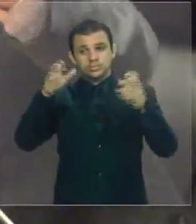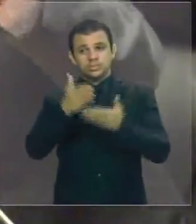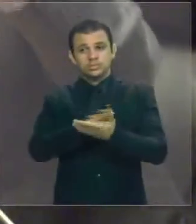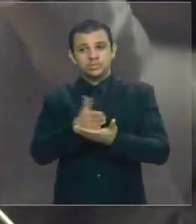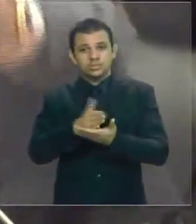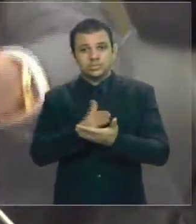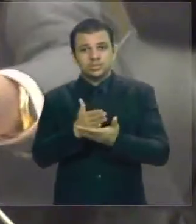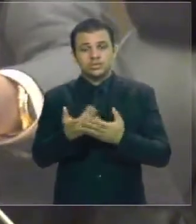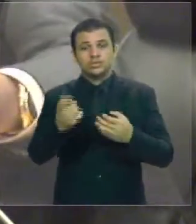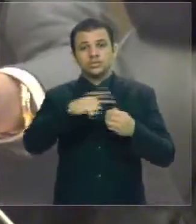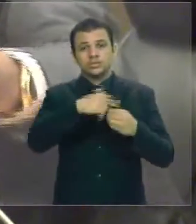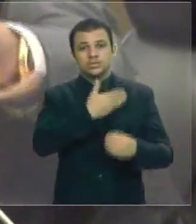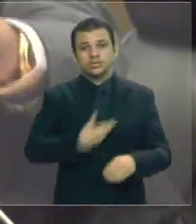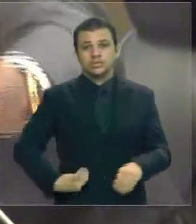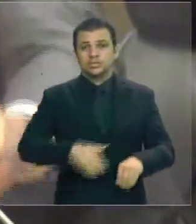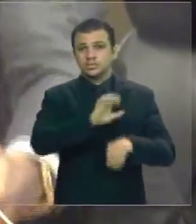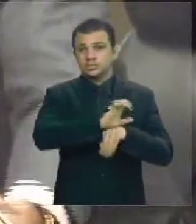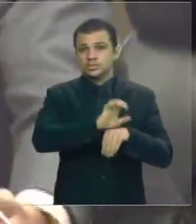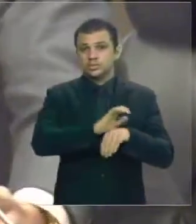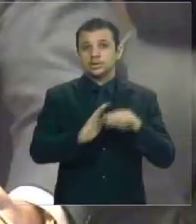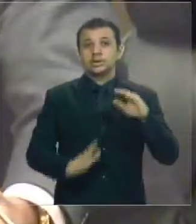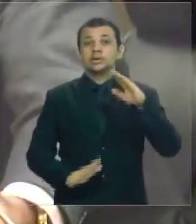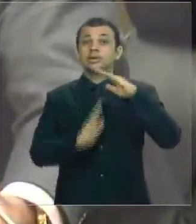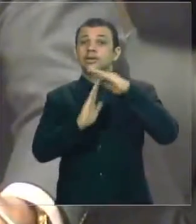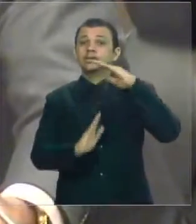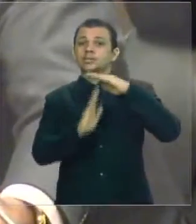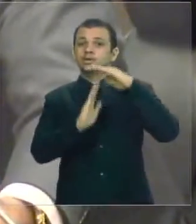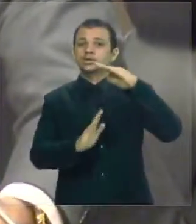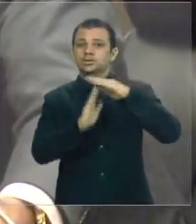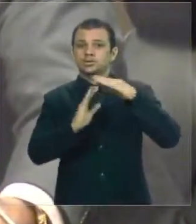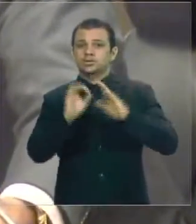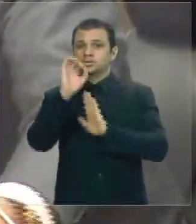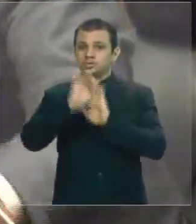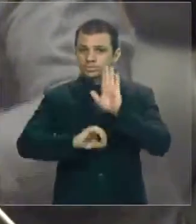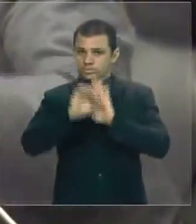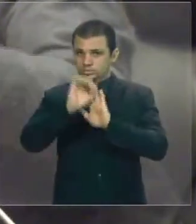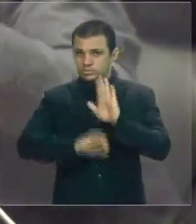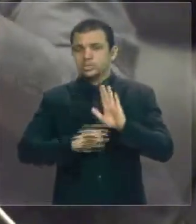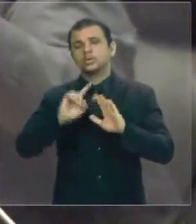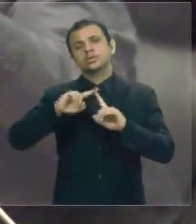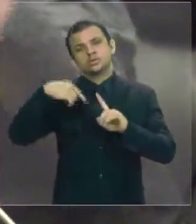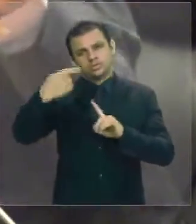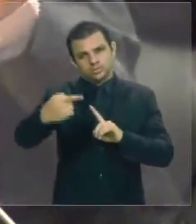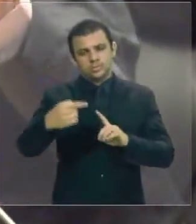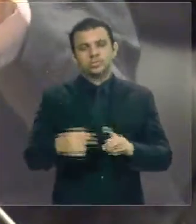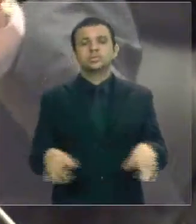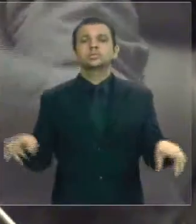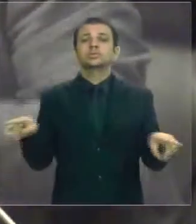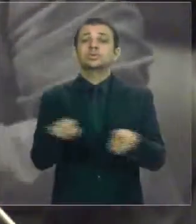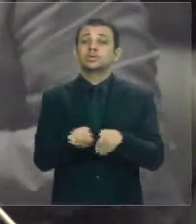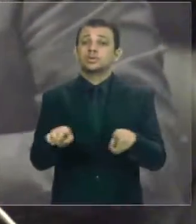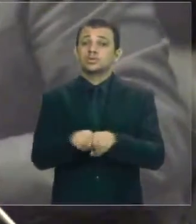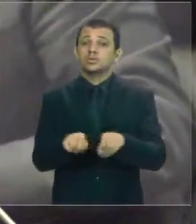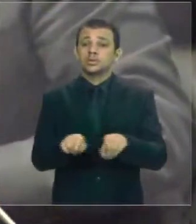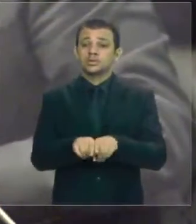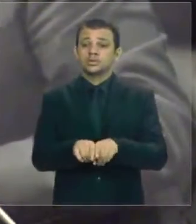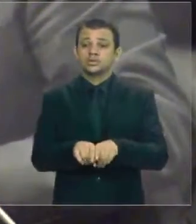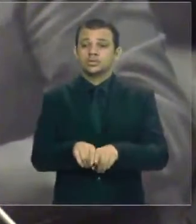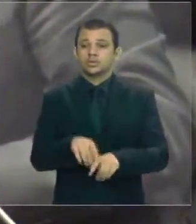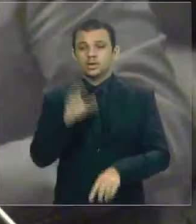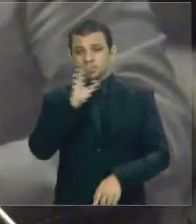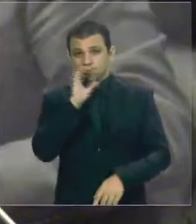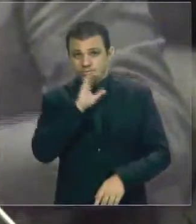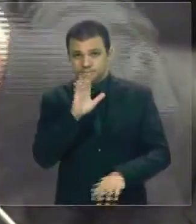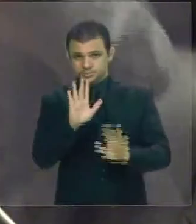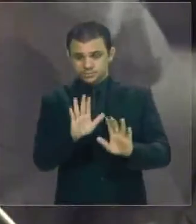prudenciais na próxima sessão. E aqui só rapidamente, deputado, o limite